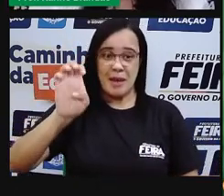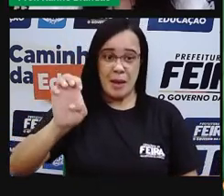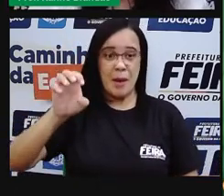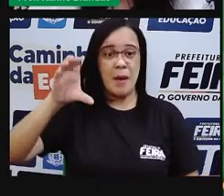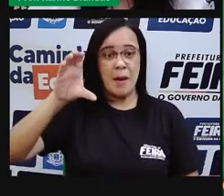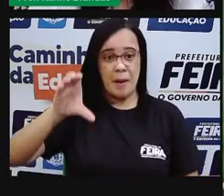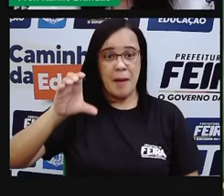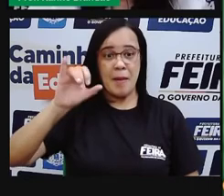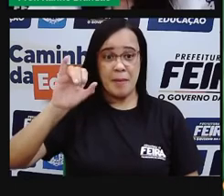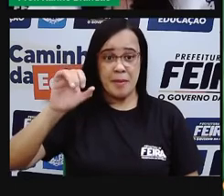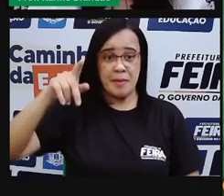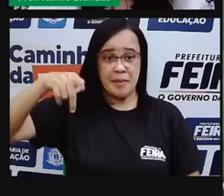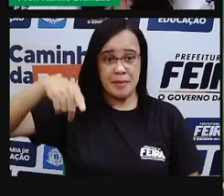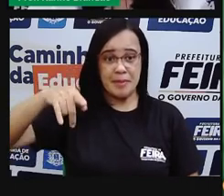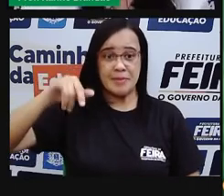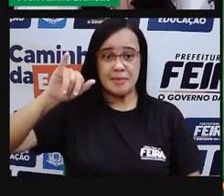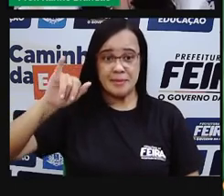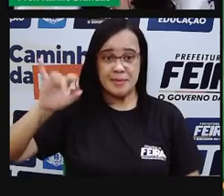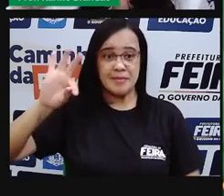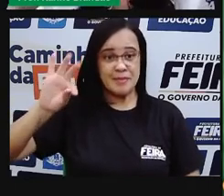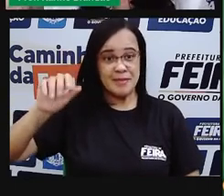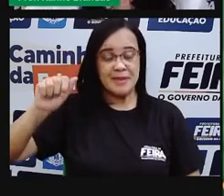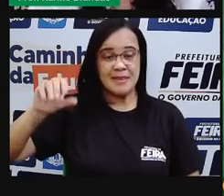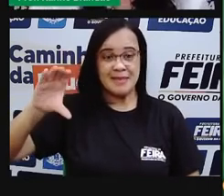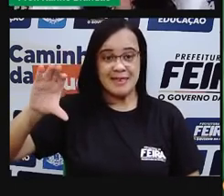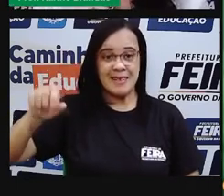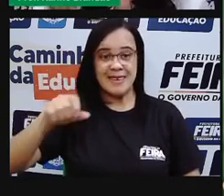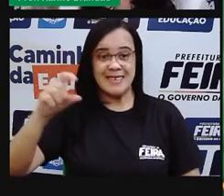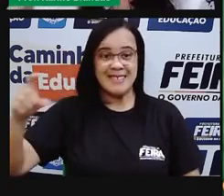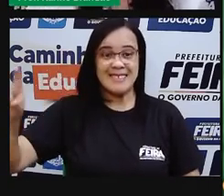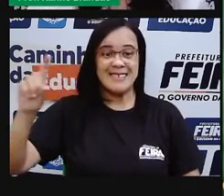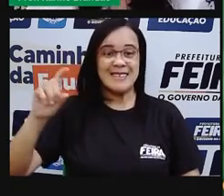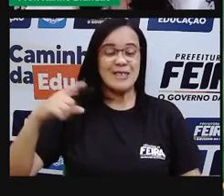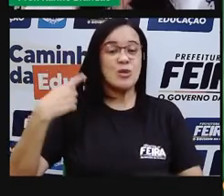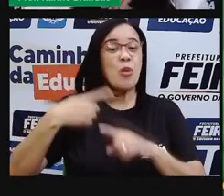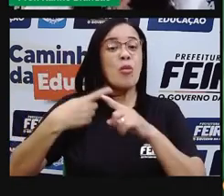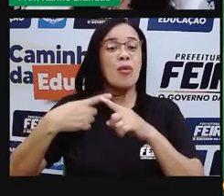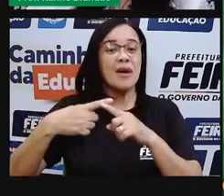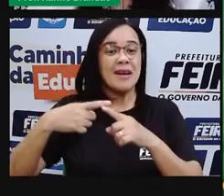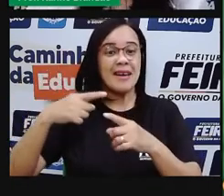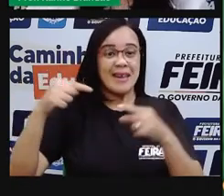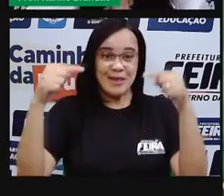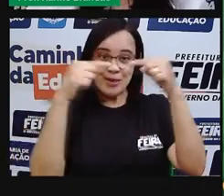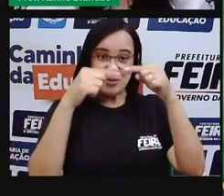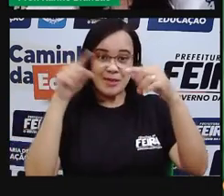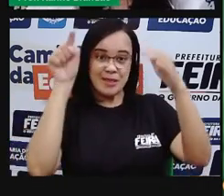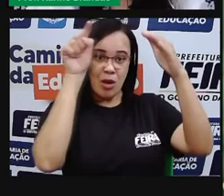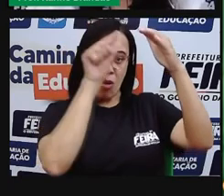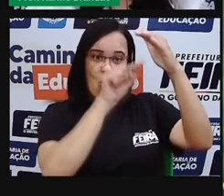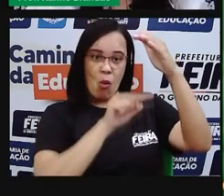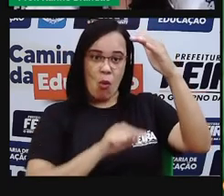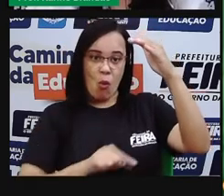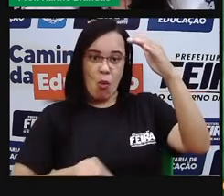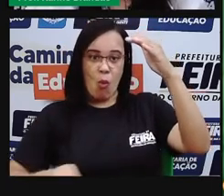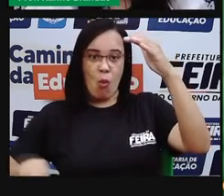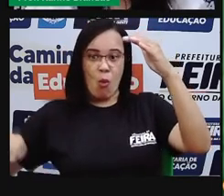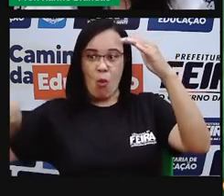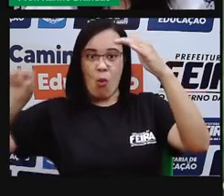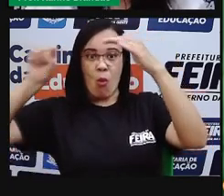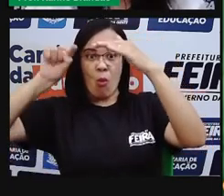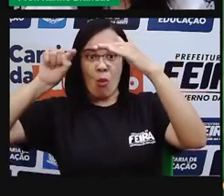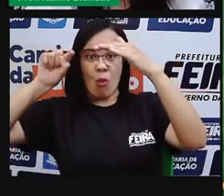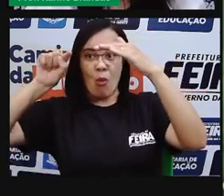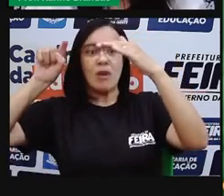iniciamos essa conversa, né? E aí, por isso que é chamado de ciclo da água. Então, no ciclo da água, nós temos a